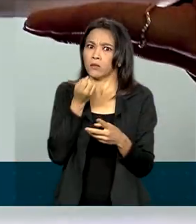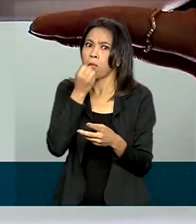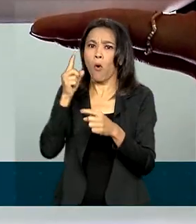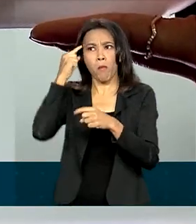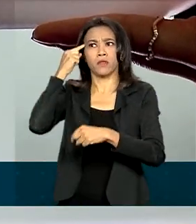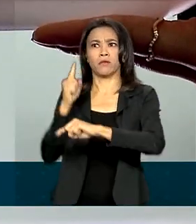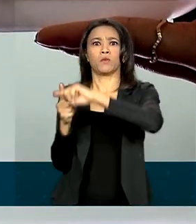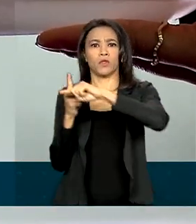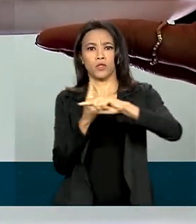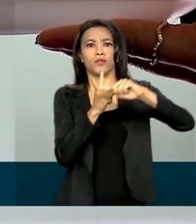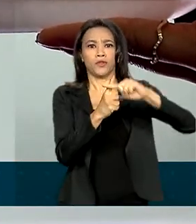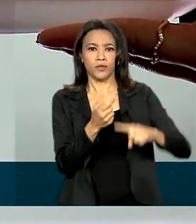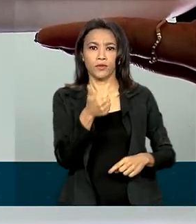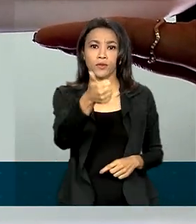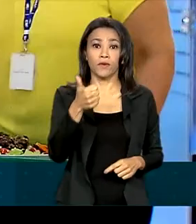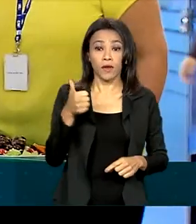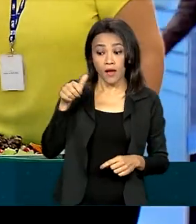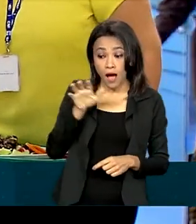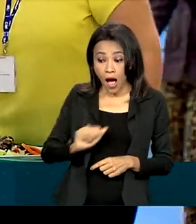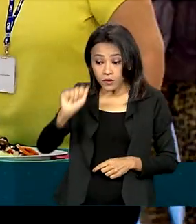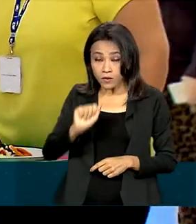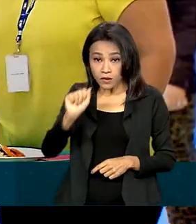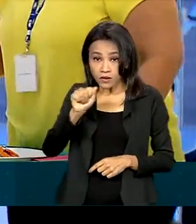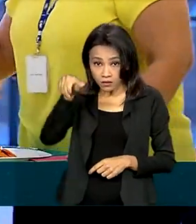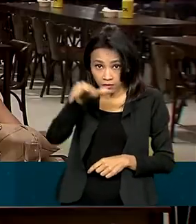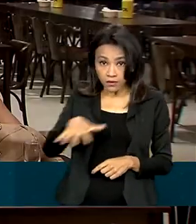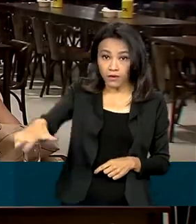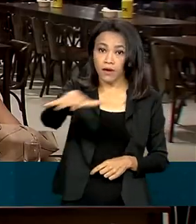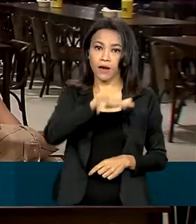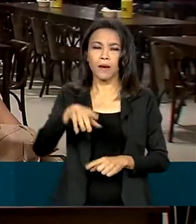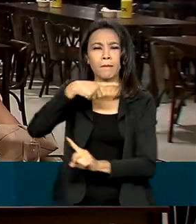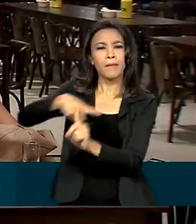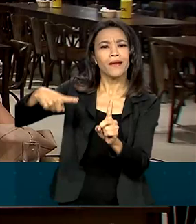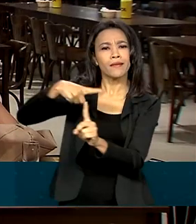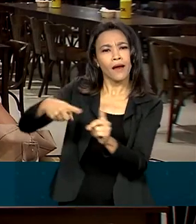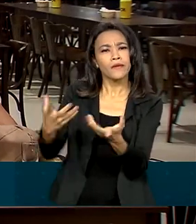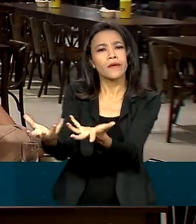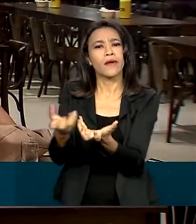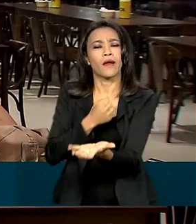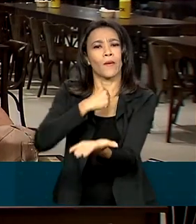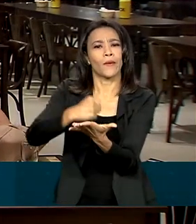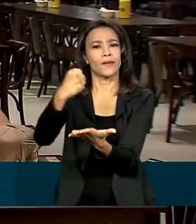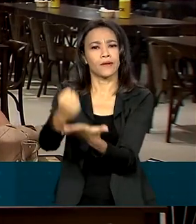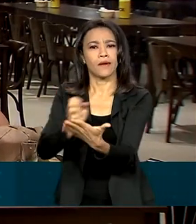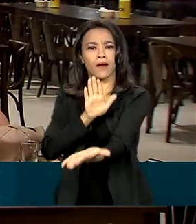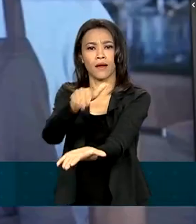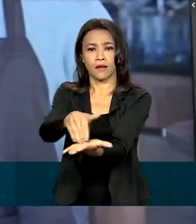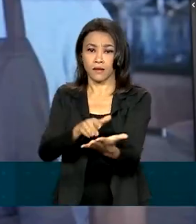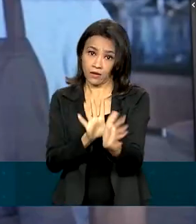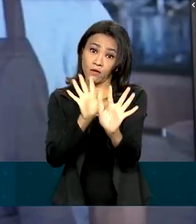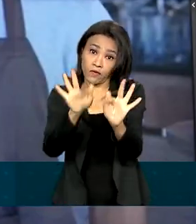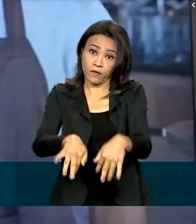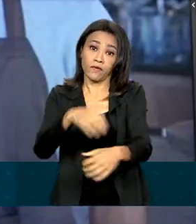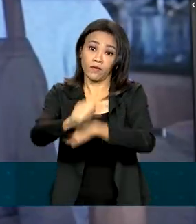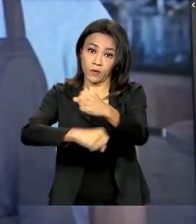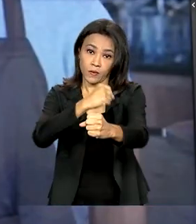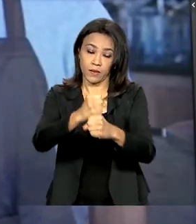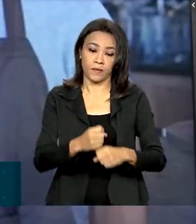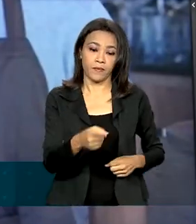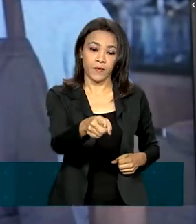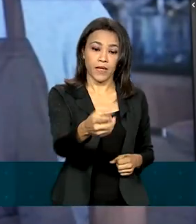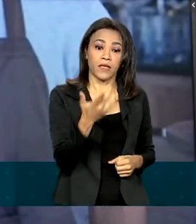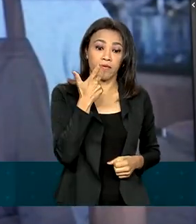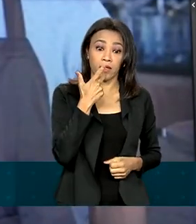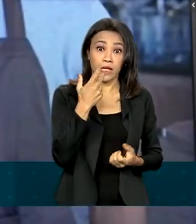alta. Segundo a Associação do Setor, quase metade pretende contratar até o fim do ano. Essa mão de obra que